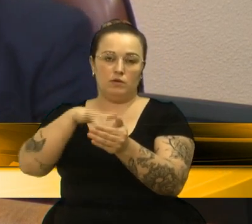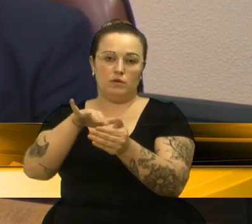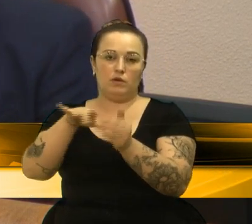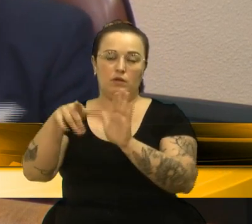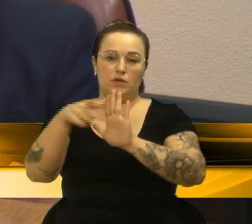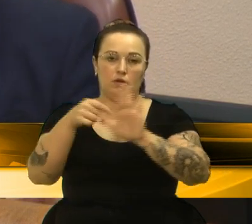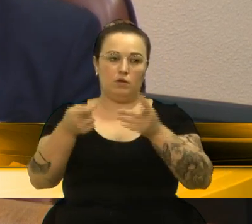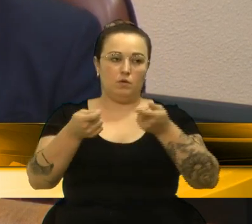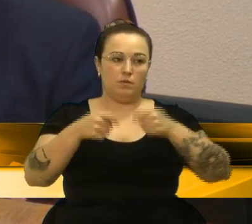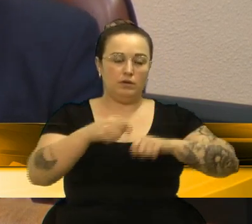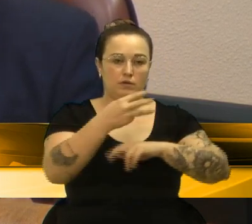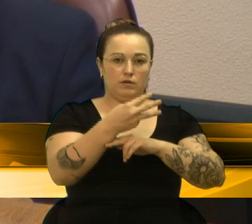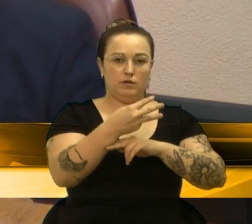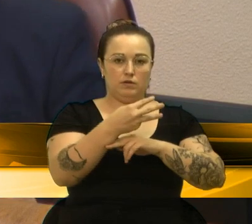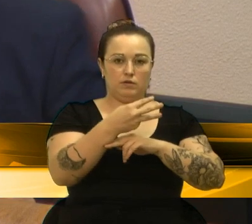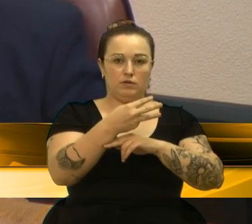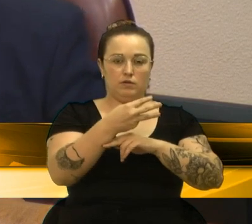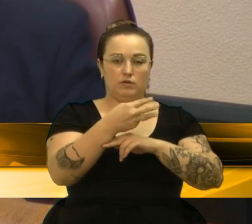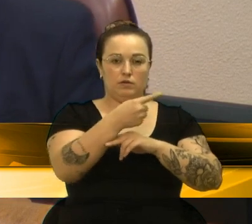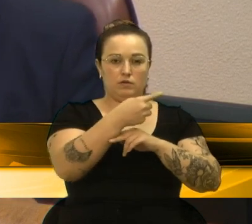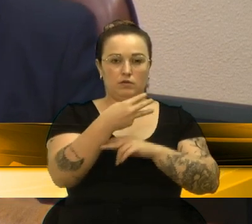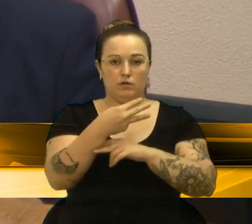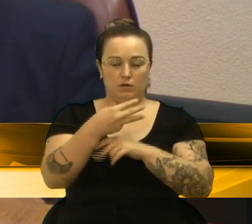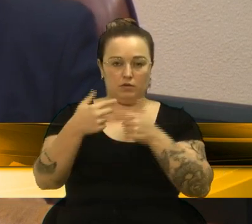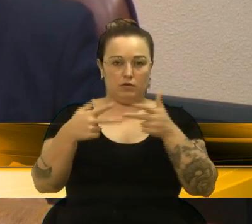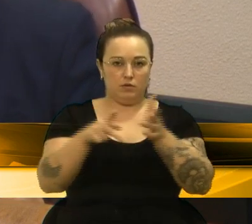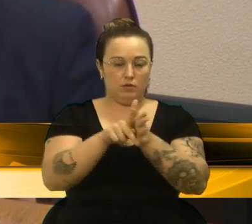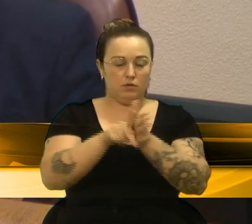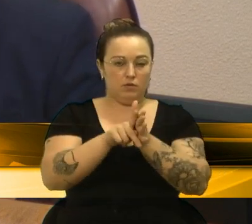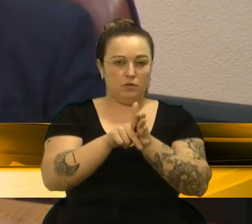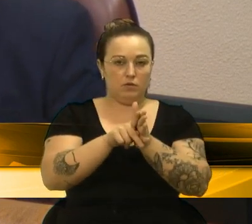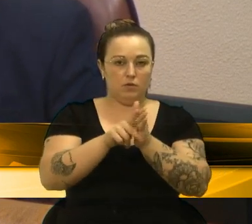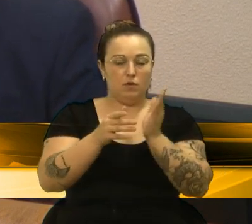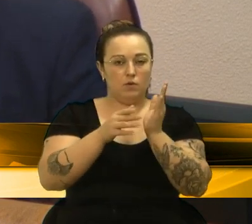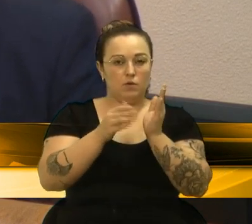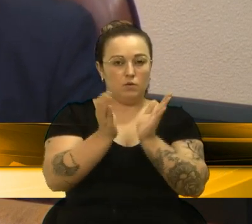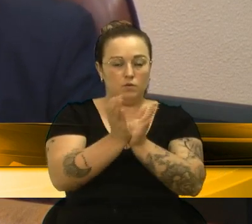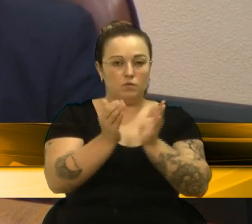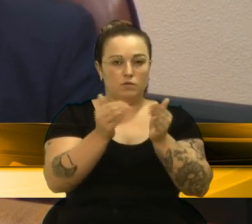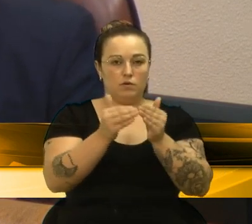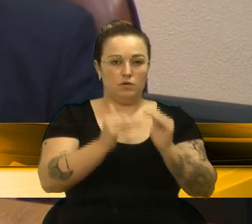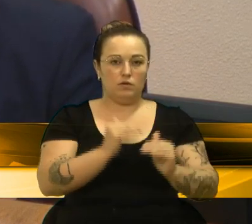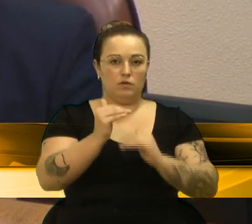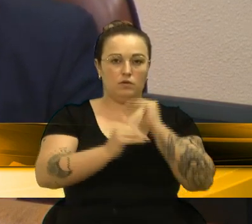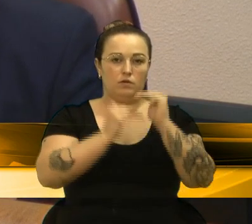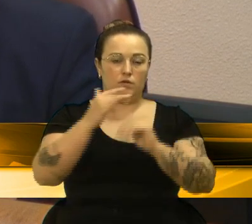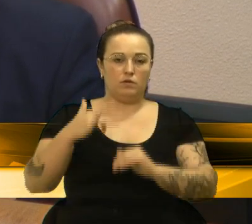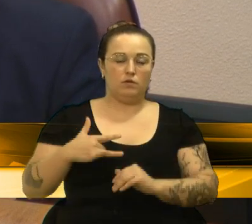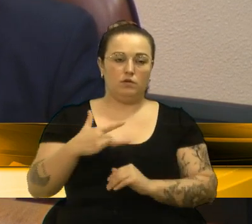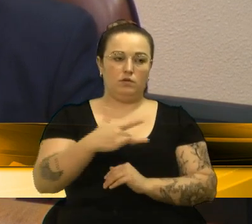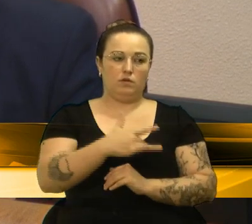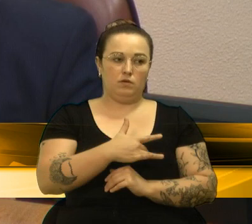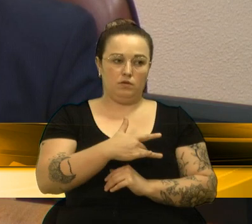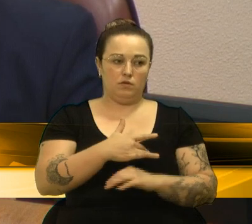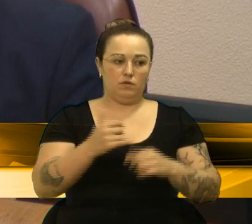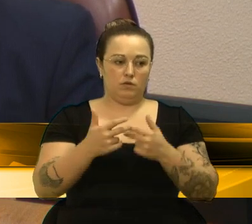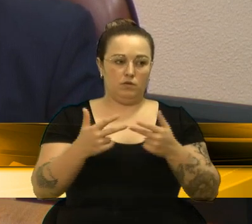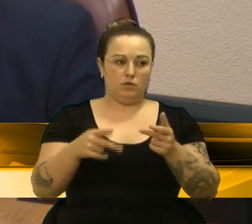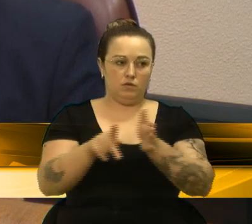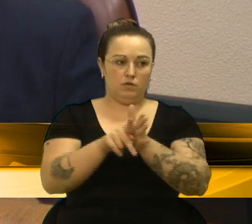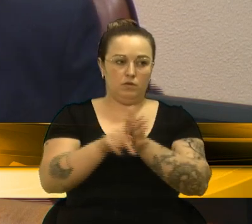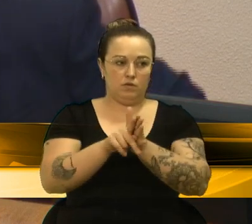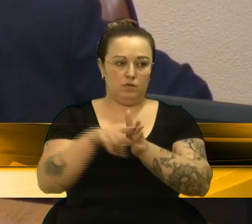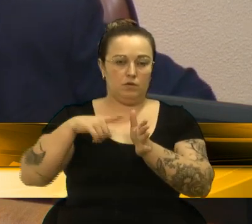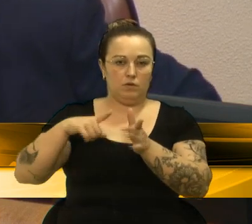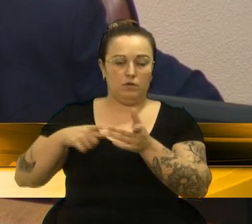competências, diz que, artigo 11, ao Conselho Municipal da Saúde, sabe, sem prejuízo das funções do Poder Legislativo, as seguintes competências.